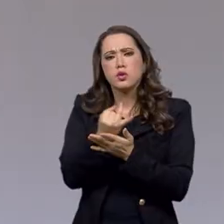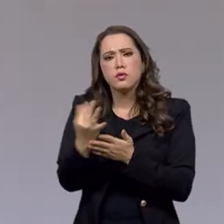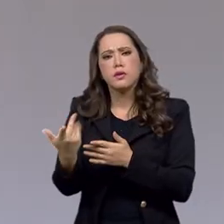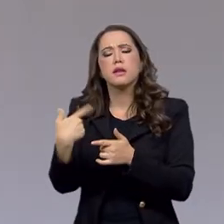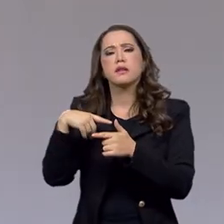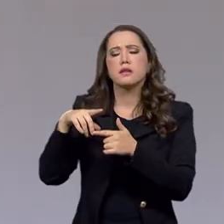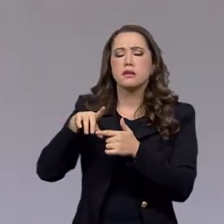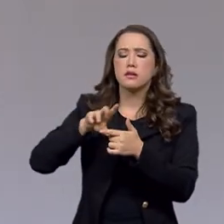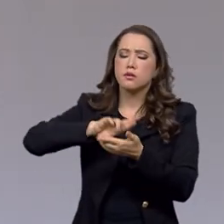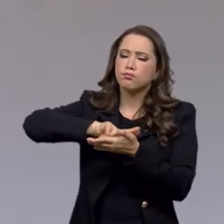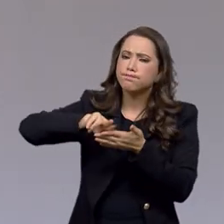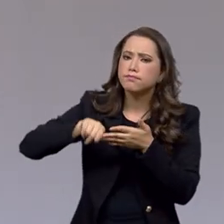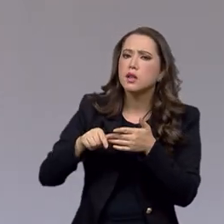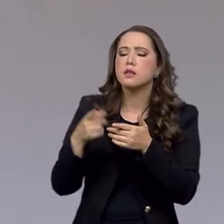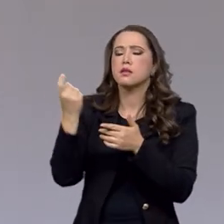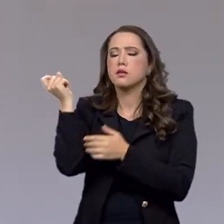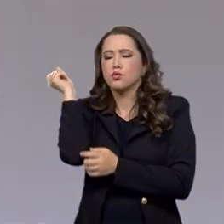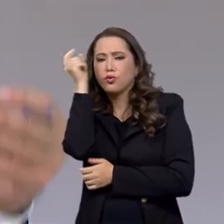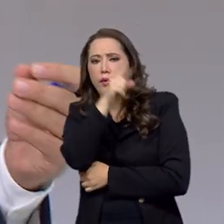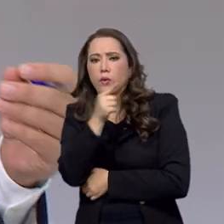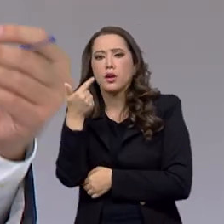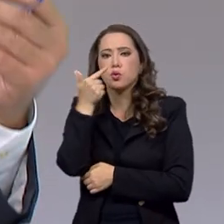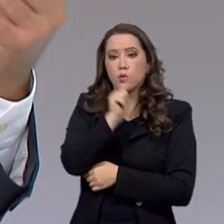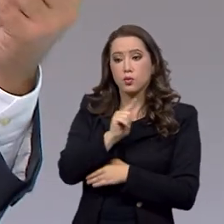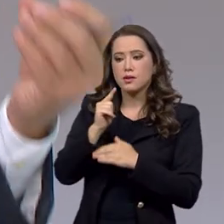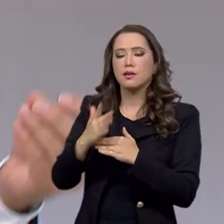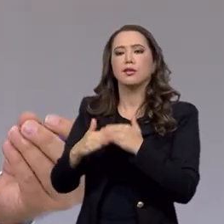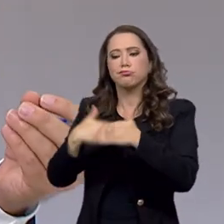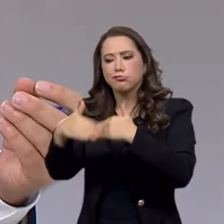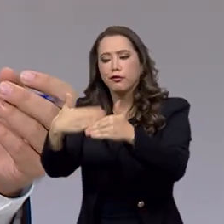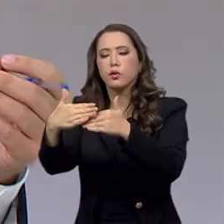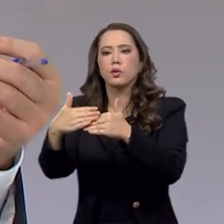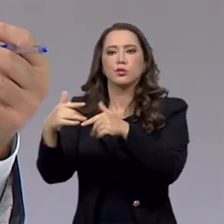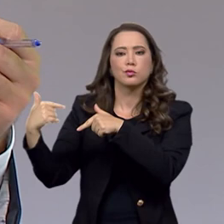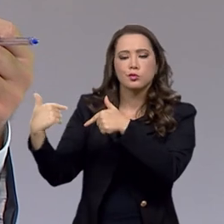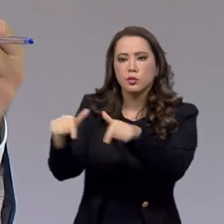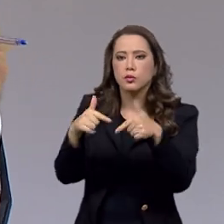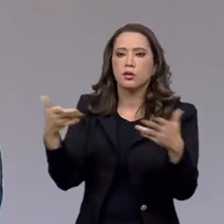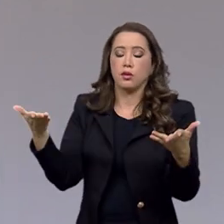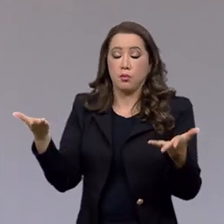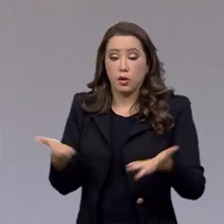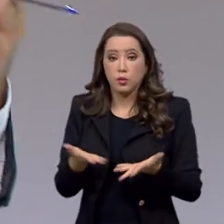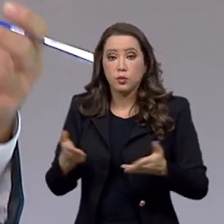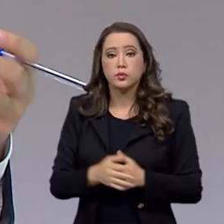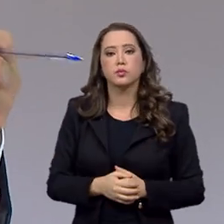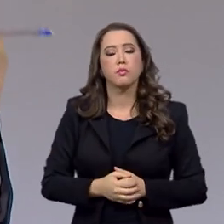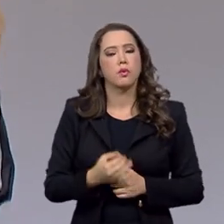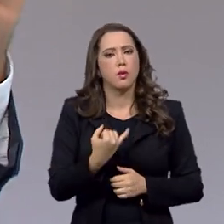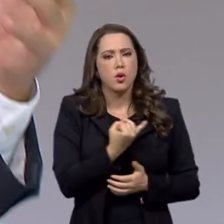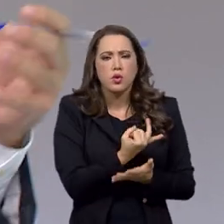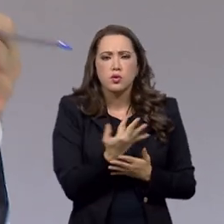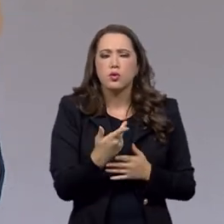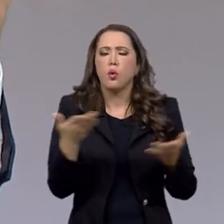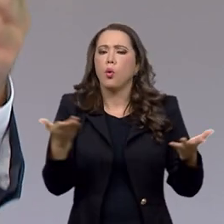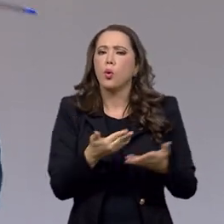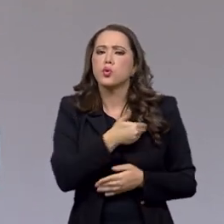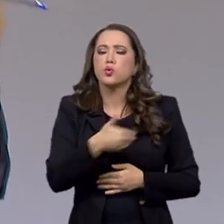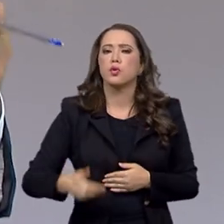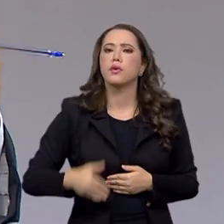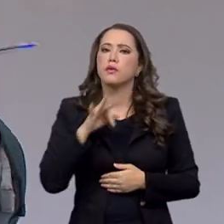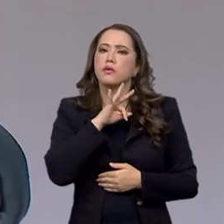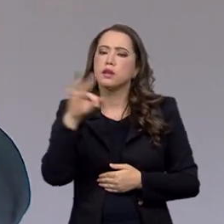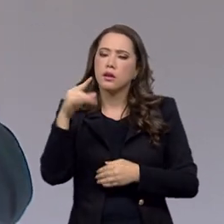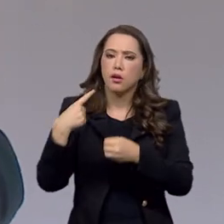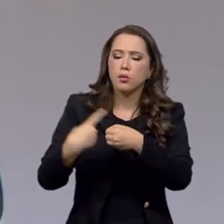hoje. A sociedade brasileira, o terceiro setor, as empresas no Brasil e o governo federal, municipal,